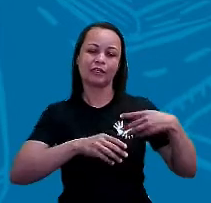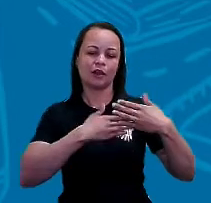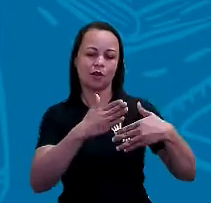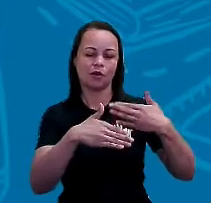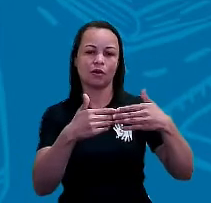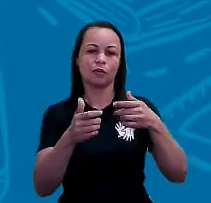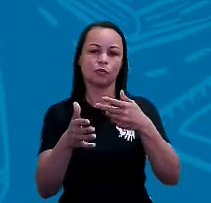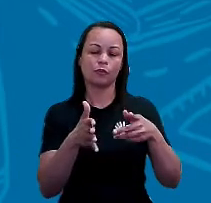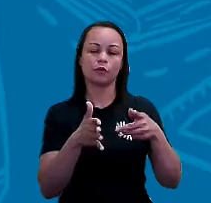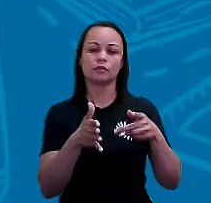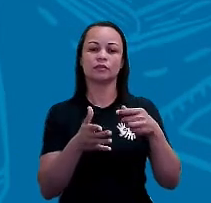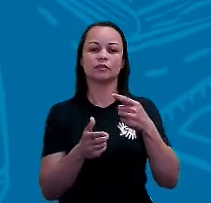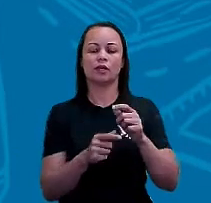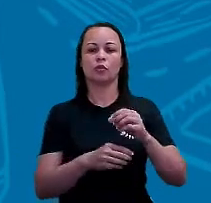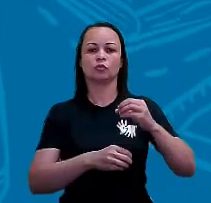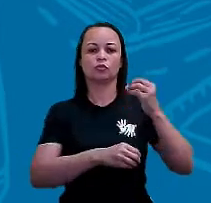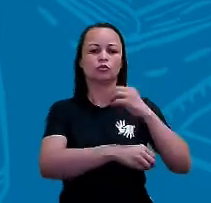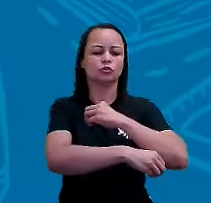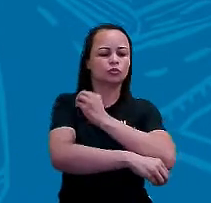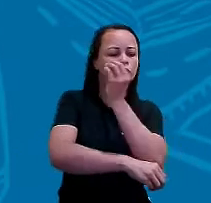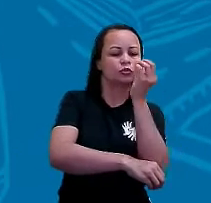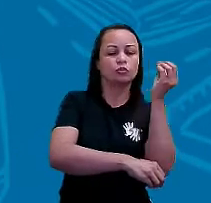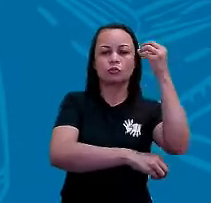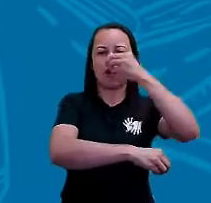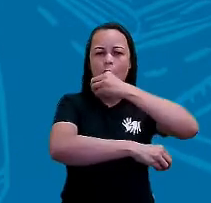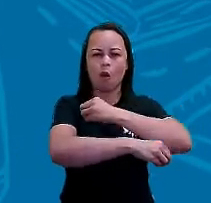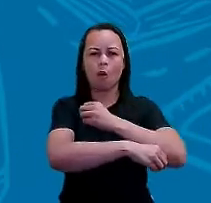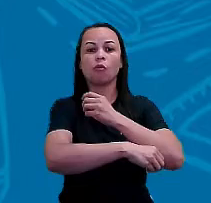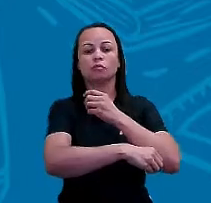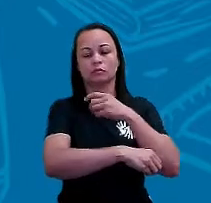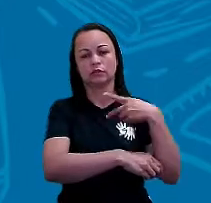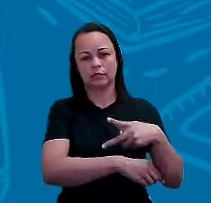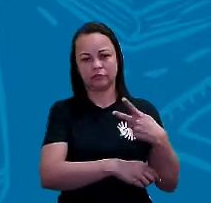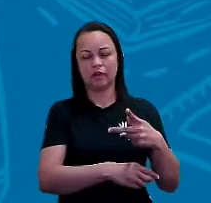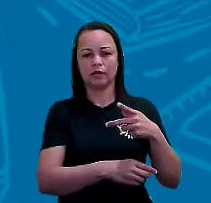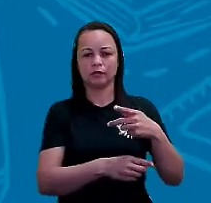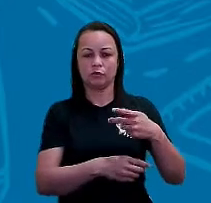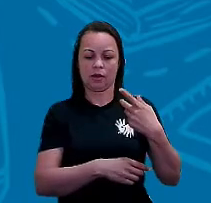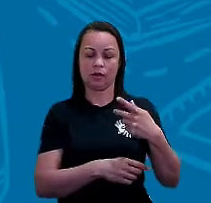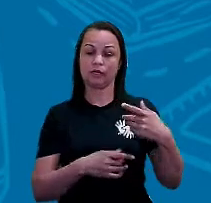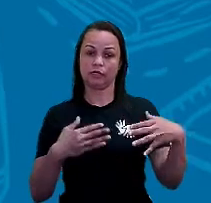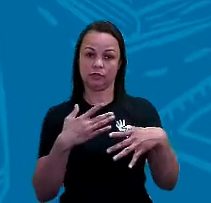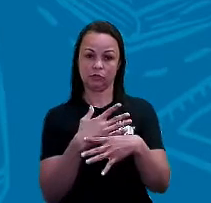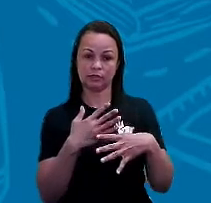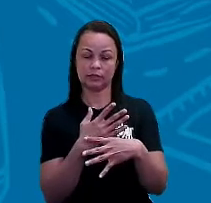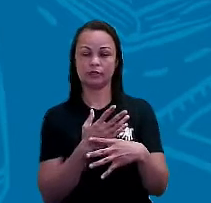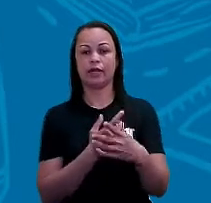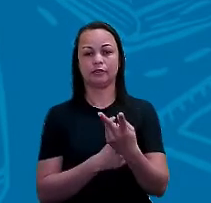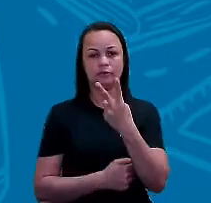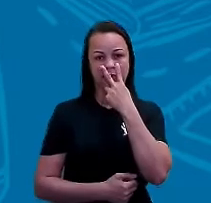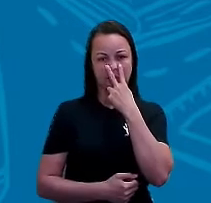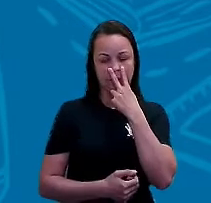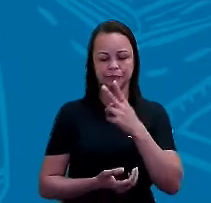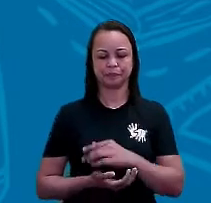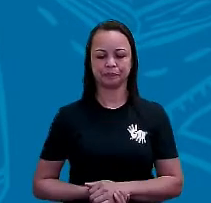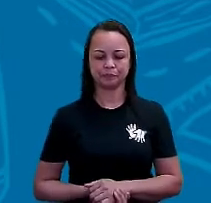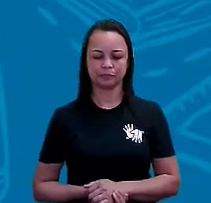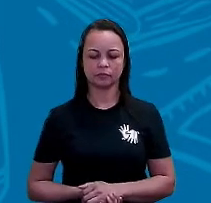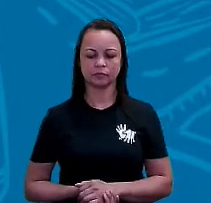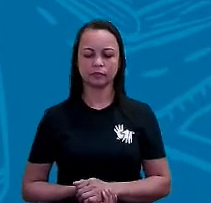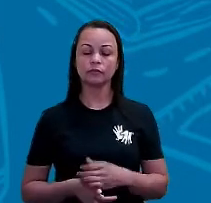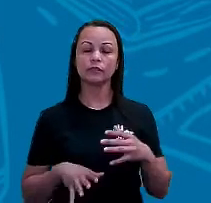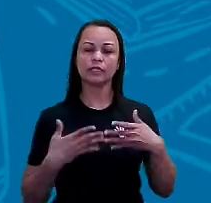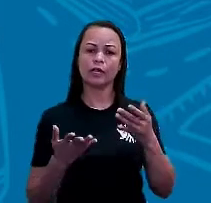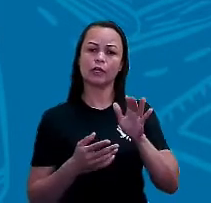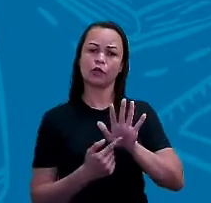localização onde o sol nasce e ele se põe, falando aqui no nosso município da Vitória de Santo Antão, tá certo? E aí eu